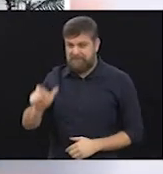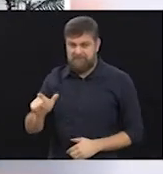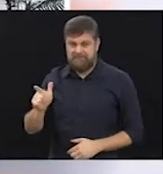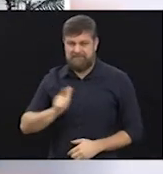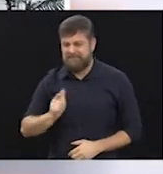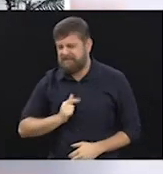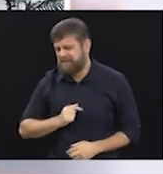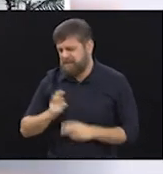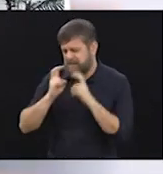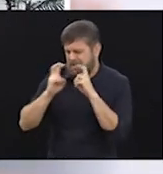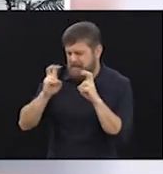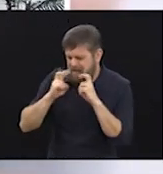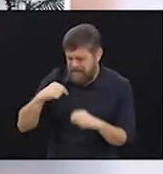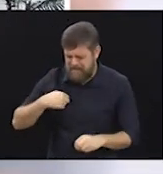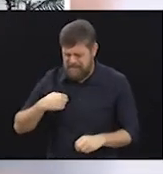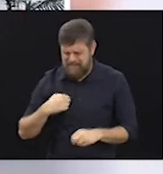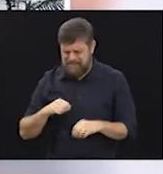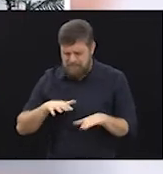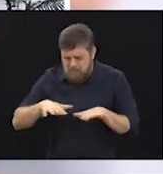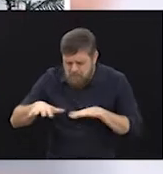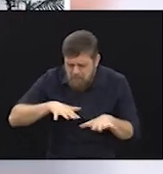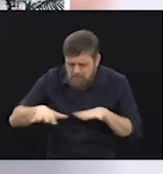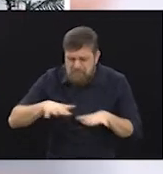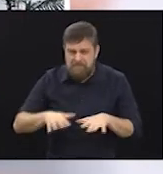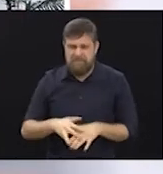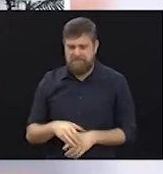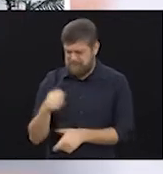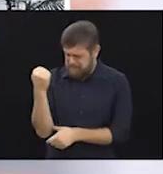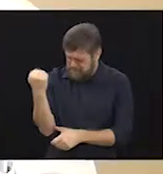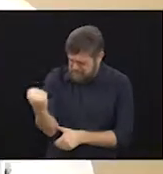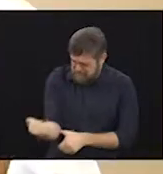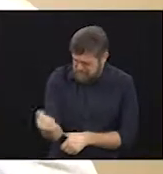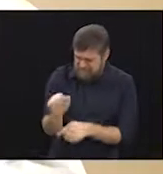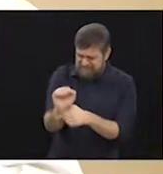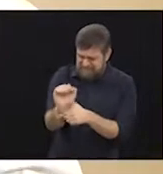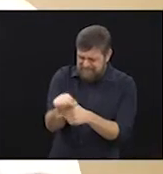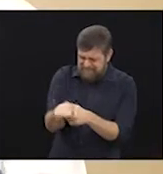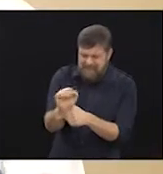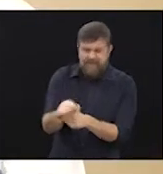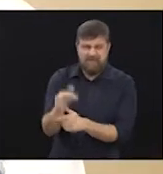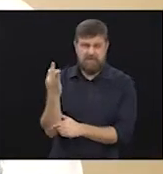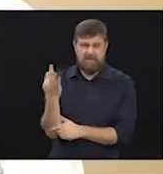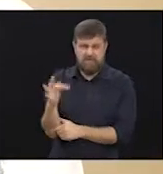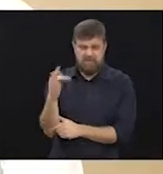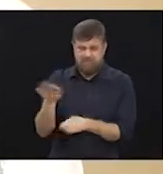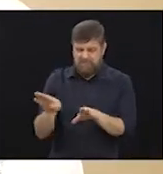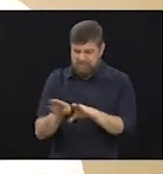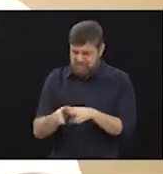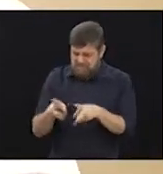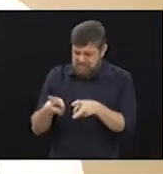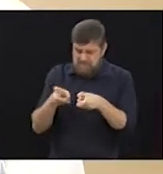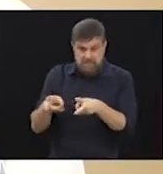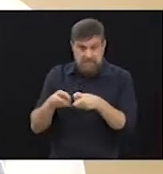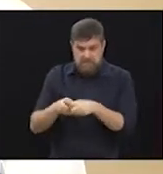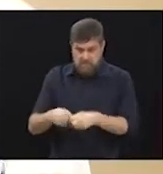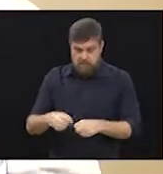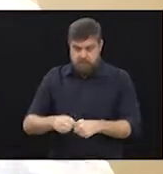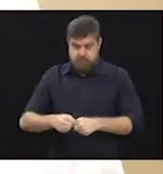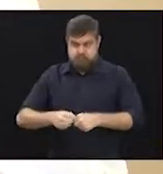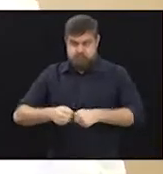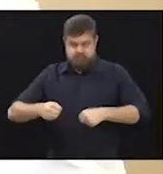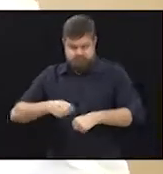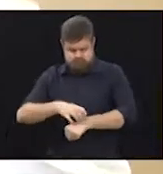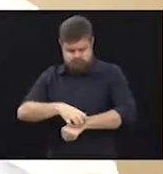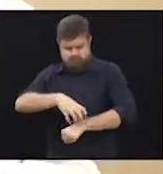queixar de dor para movimentar a articulação, dor importante. Vai queixar de aumento de volume da articulação, inchaço.